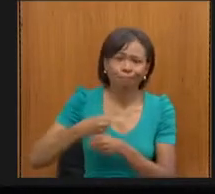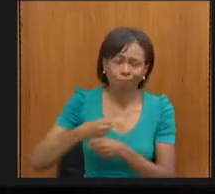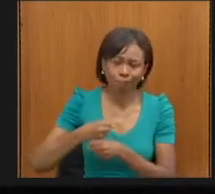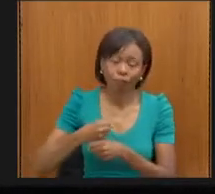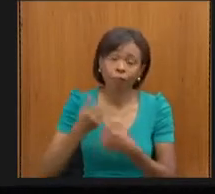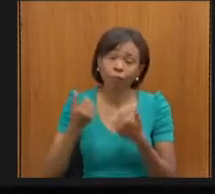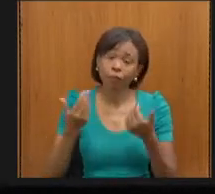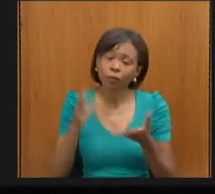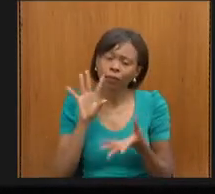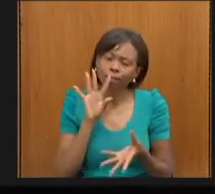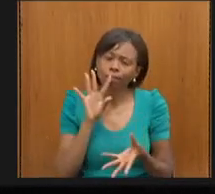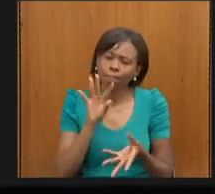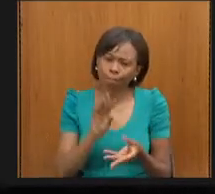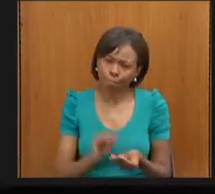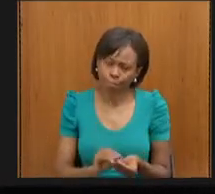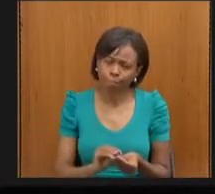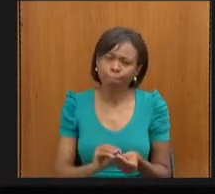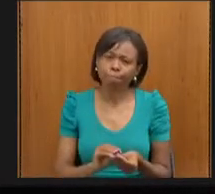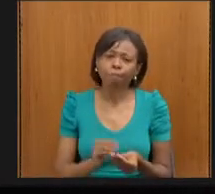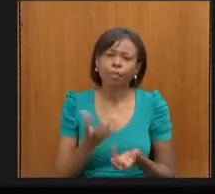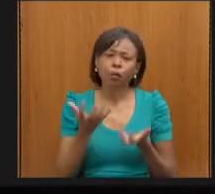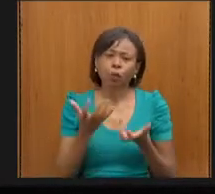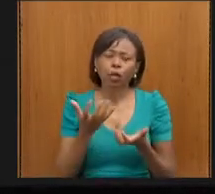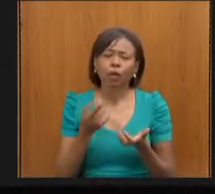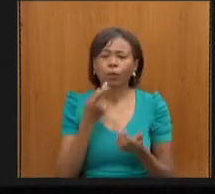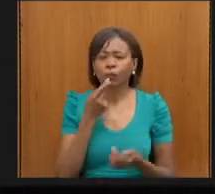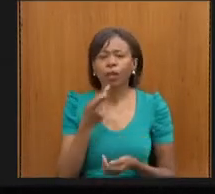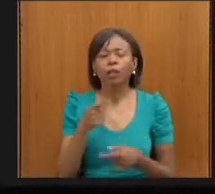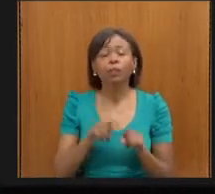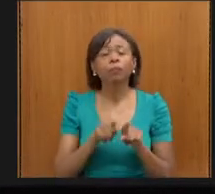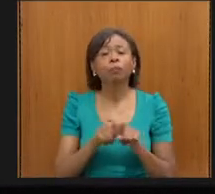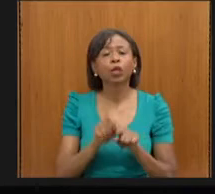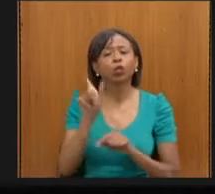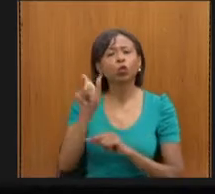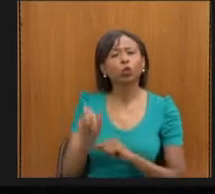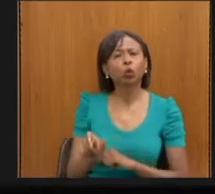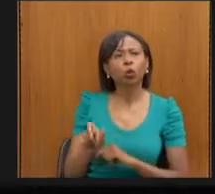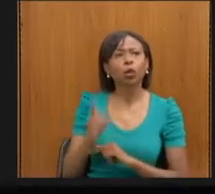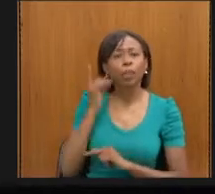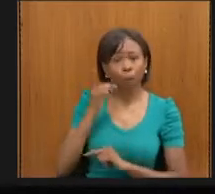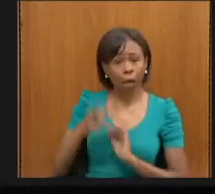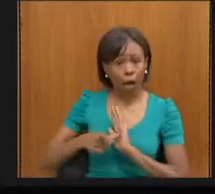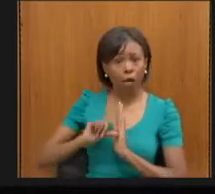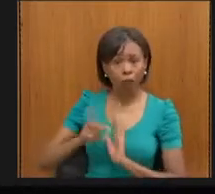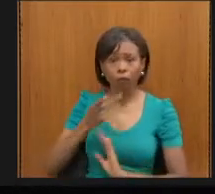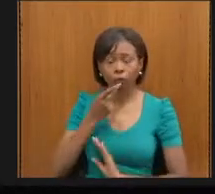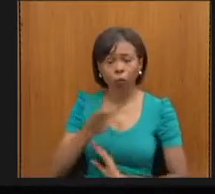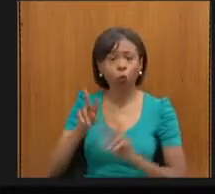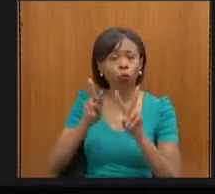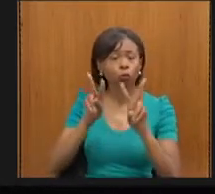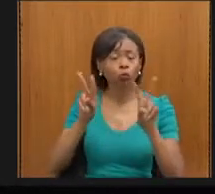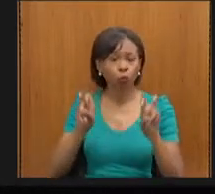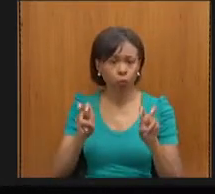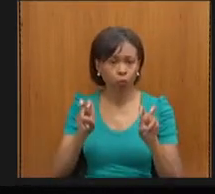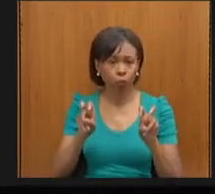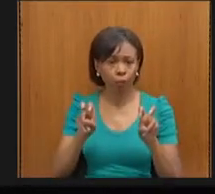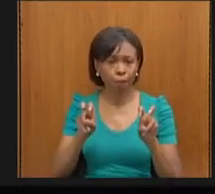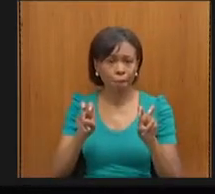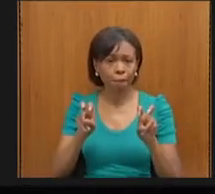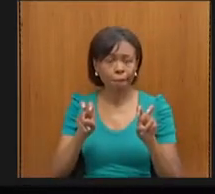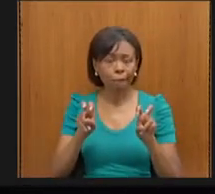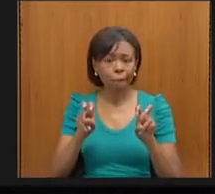resumindo, gostaria de ressaltar a fala do deputado sobre a...